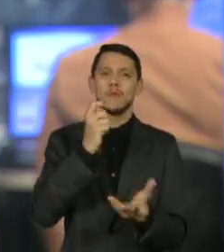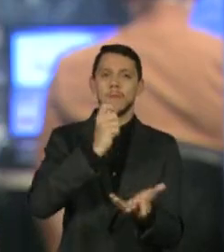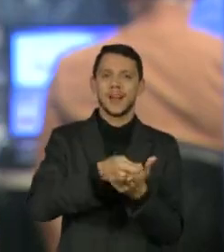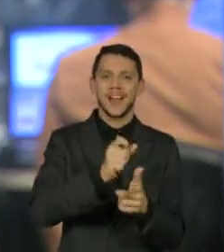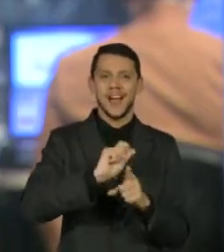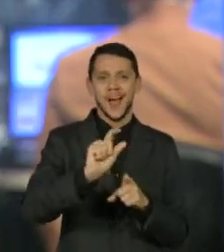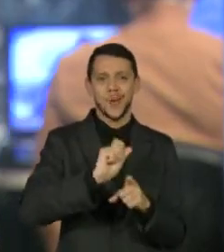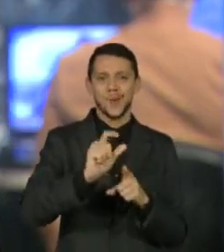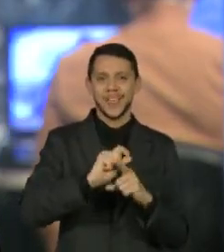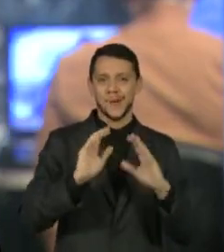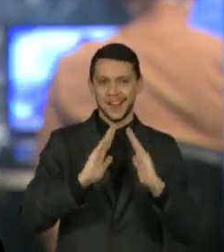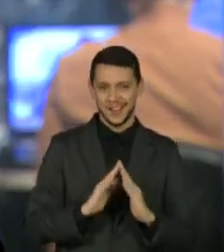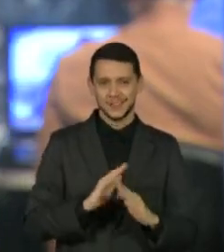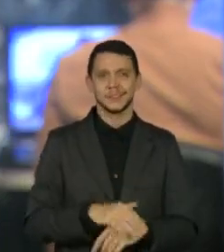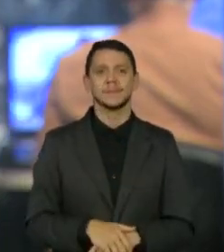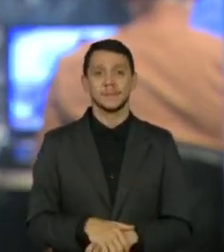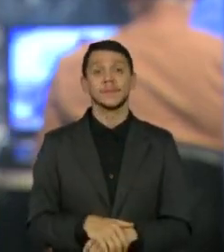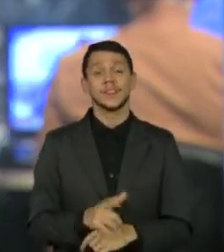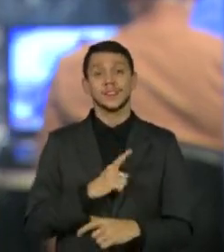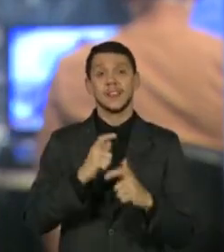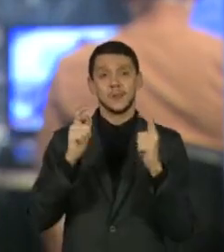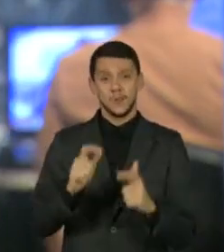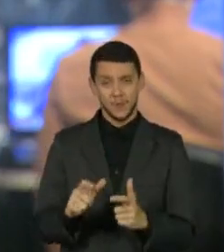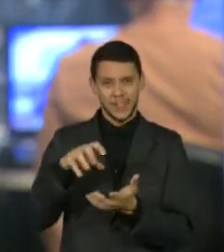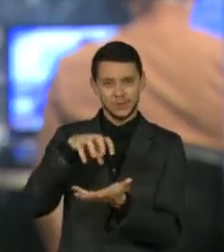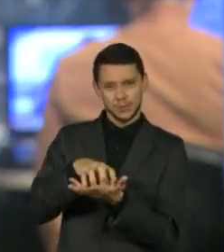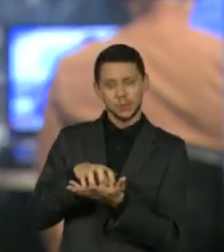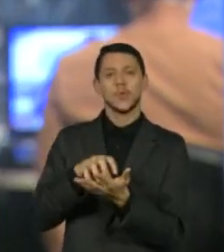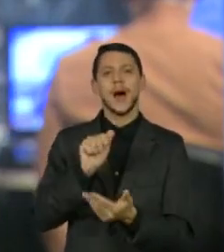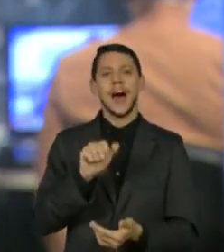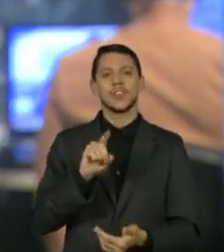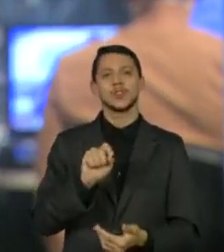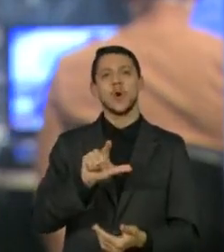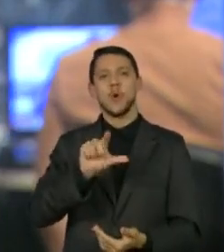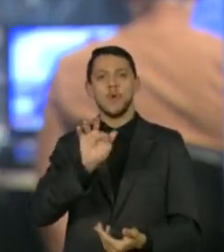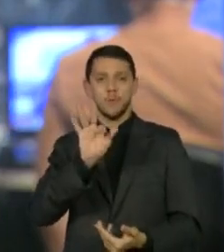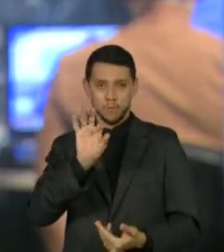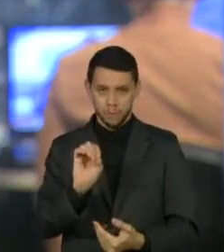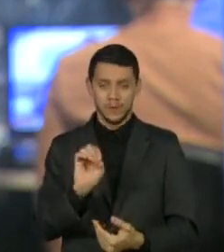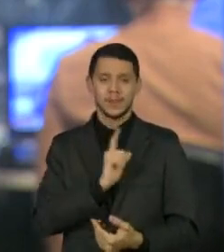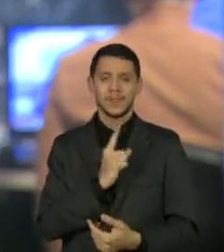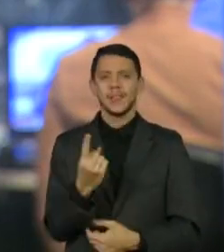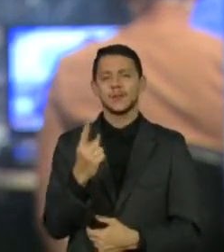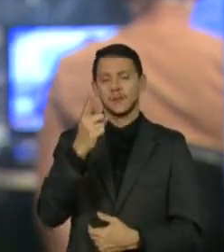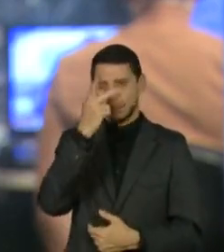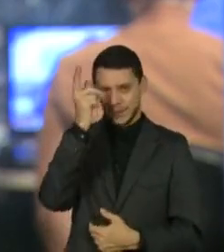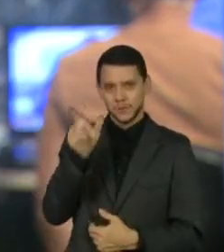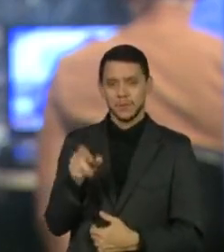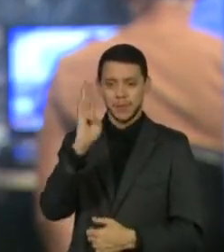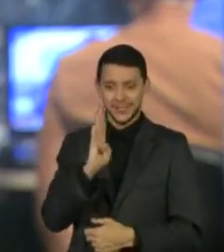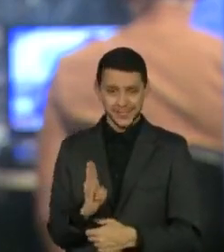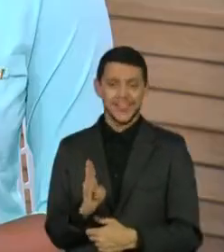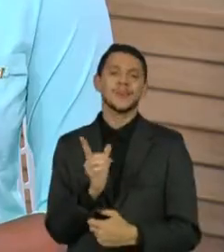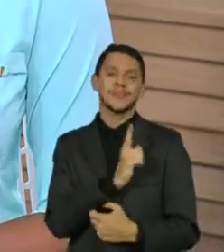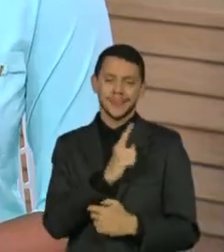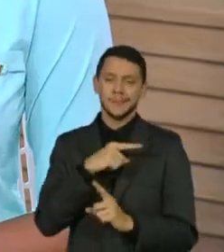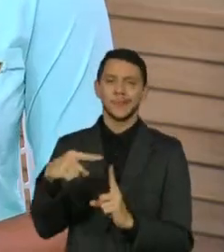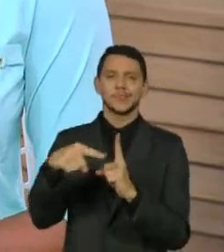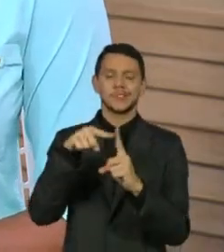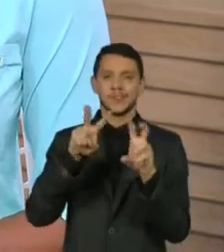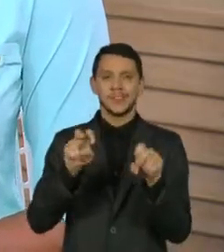O Instituto Adolfo Lutz, em São Paulo, investiga o caso de um brasileiro que testou positivo para o coronavírus ao vir da Etiópia.